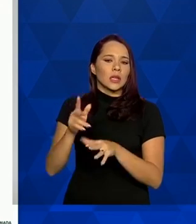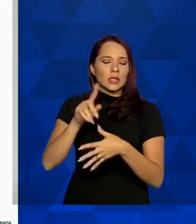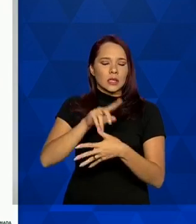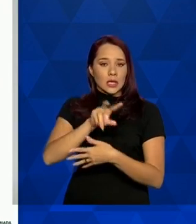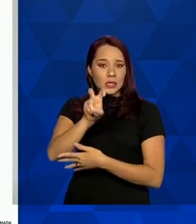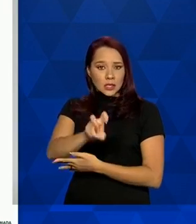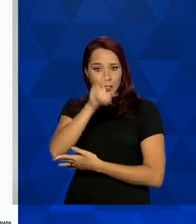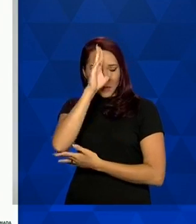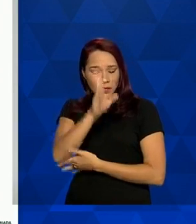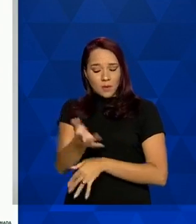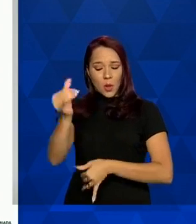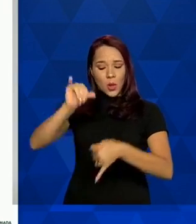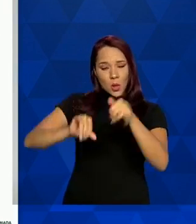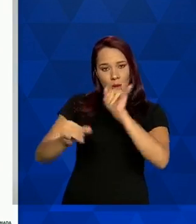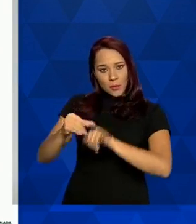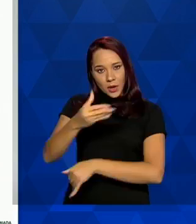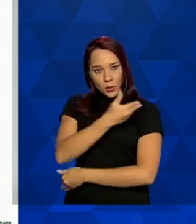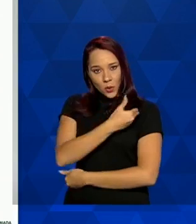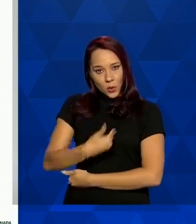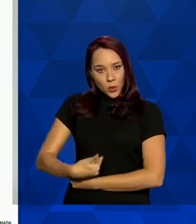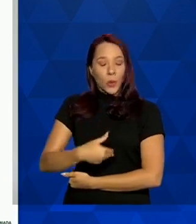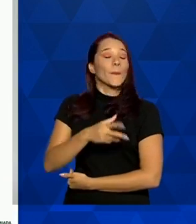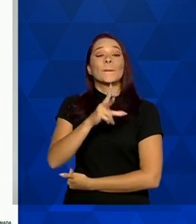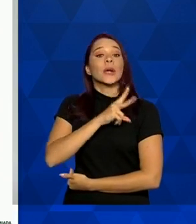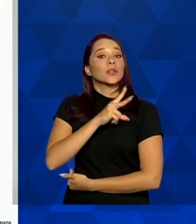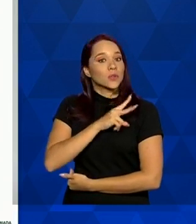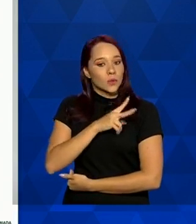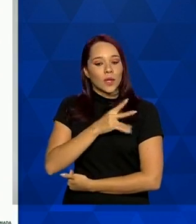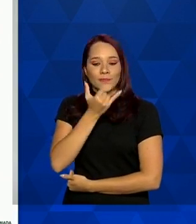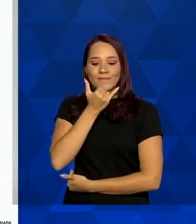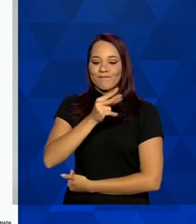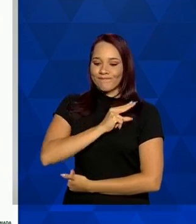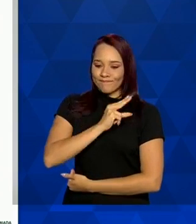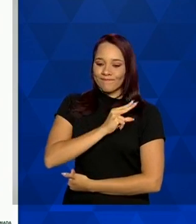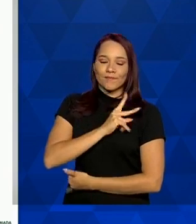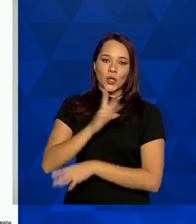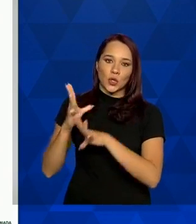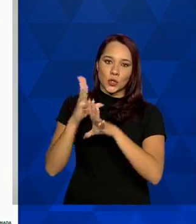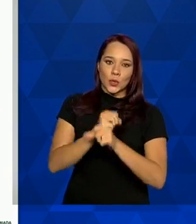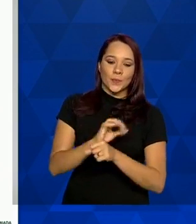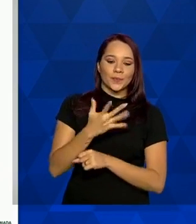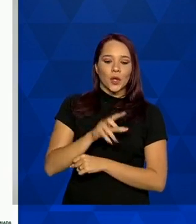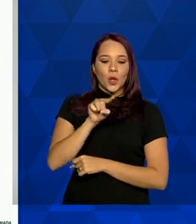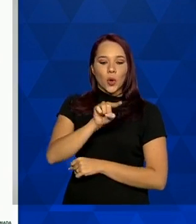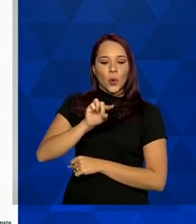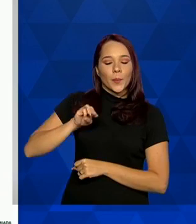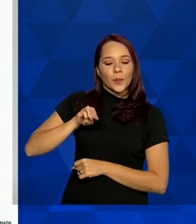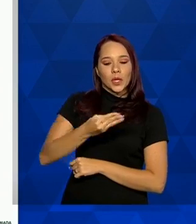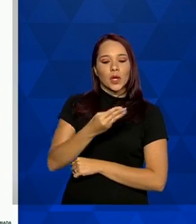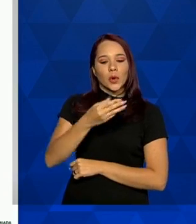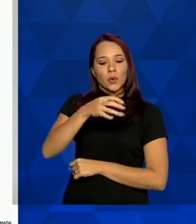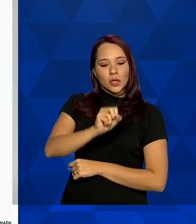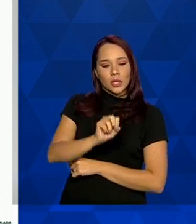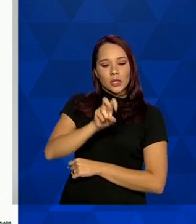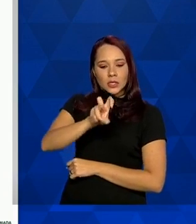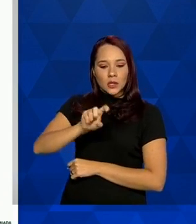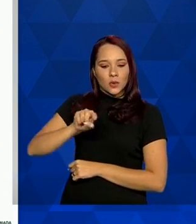principais redes de laboratórios privados então que nos dá um total de 1 milhão e 85 mil